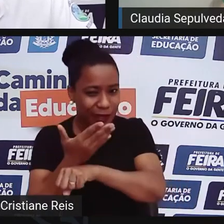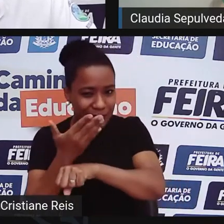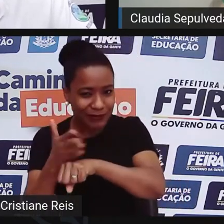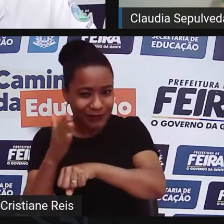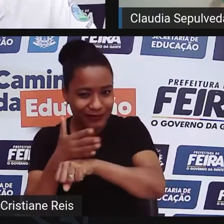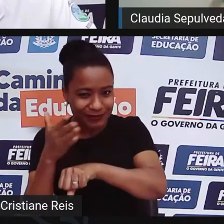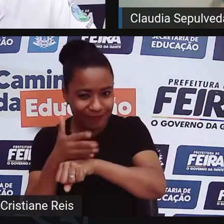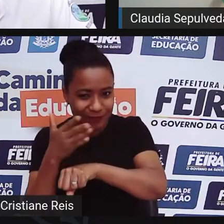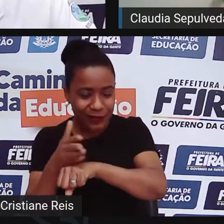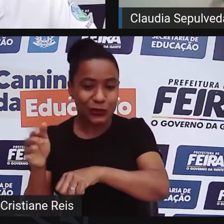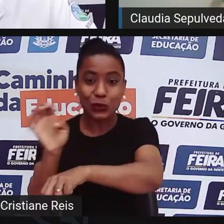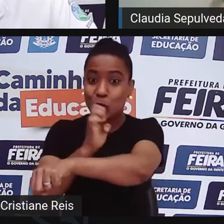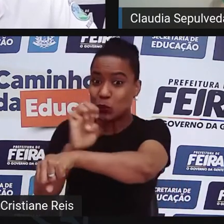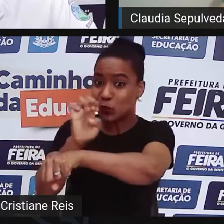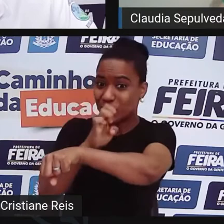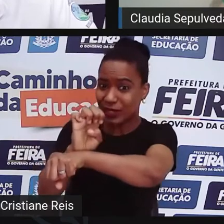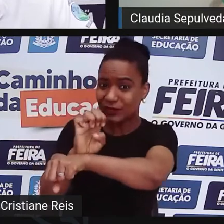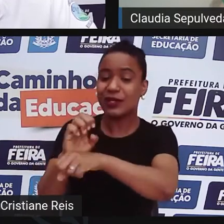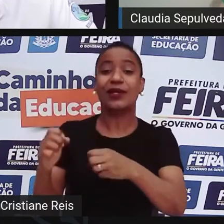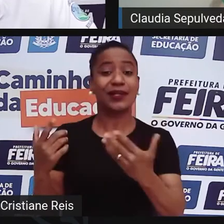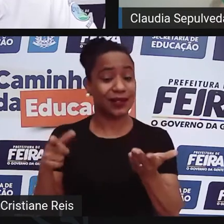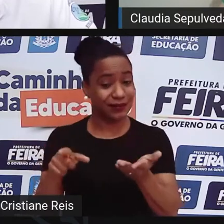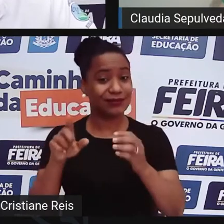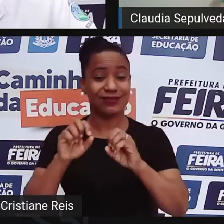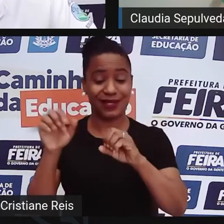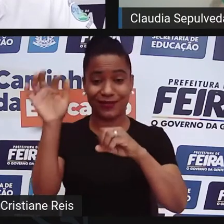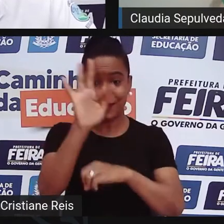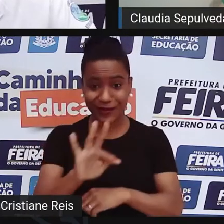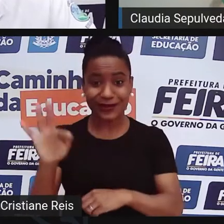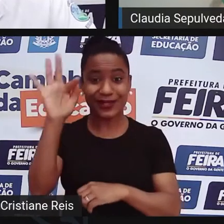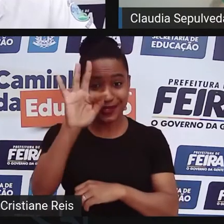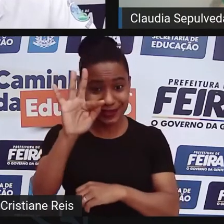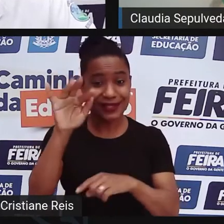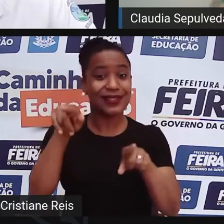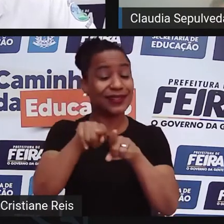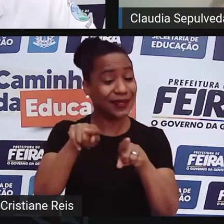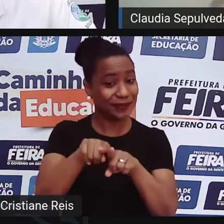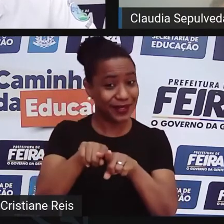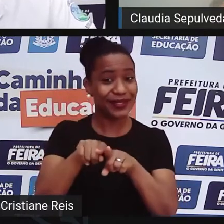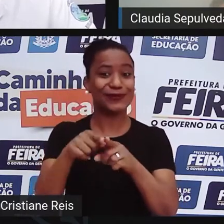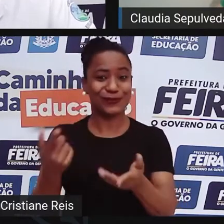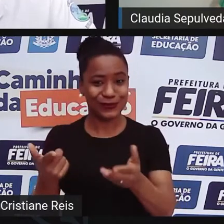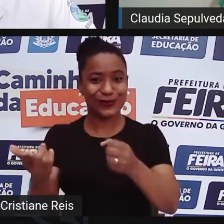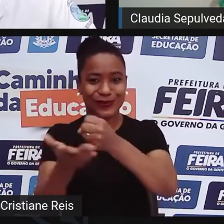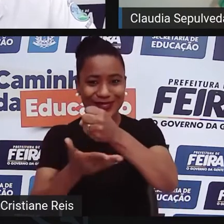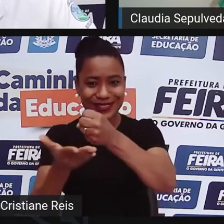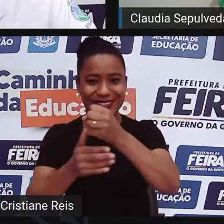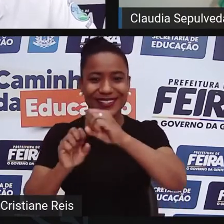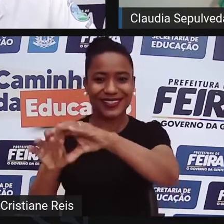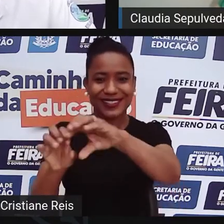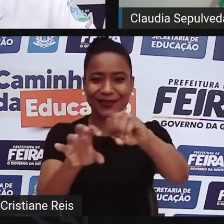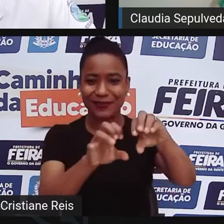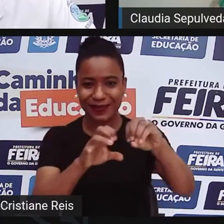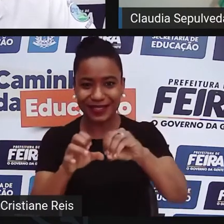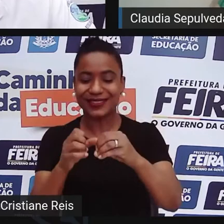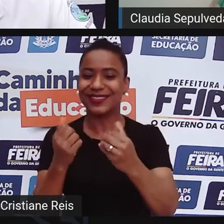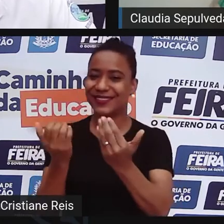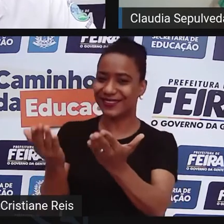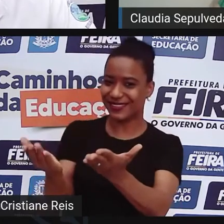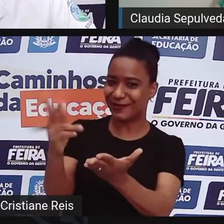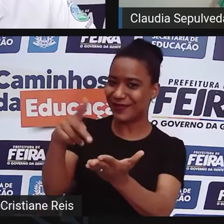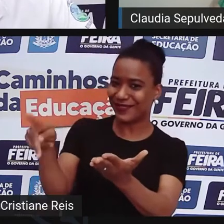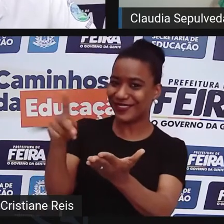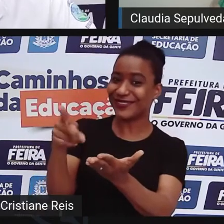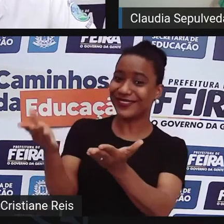como da educação básica, através deles, que são alunos em formação para ser professores, como você aí já está fazendo essa